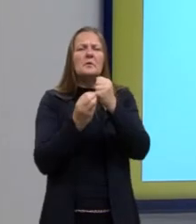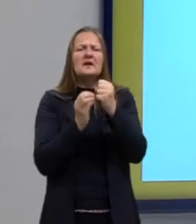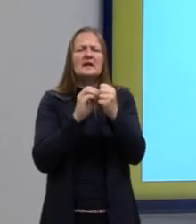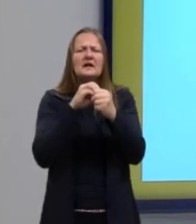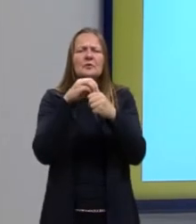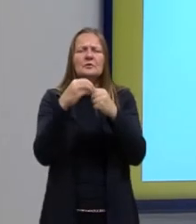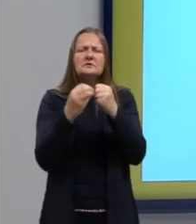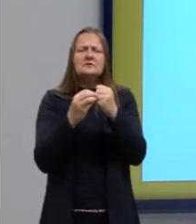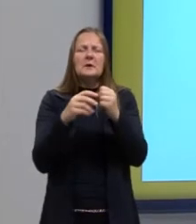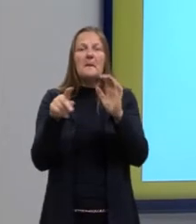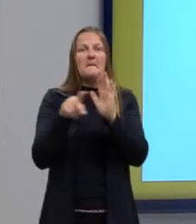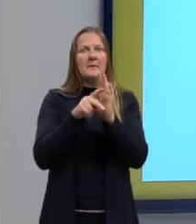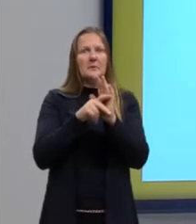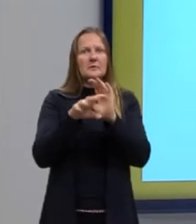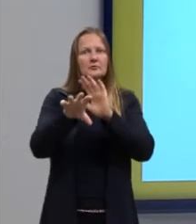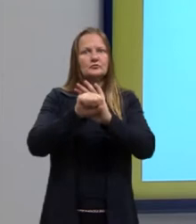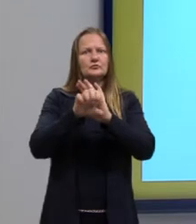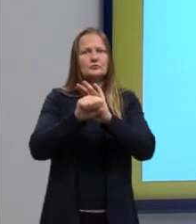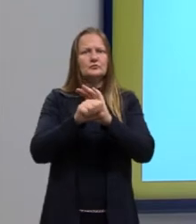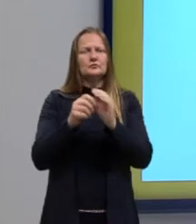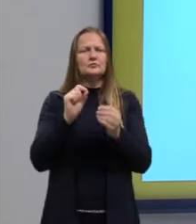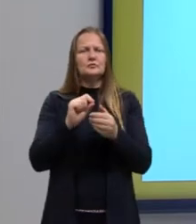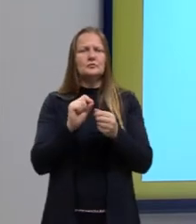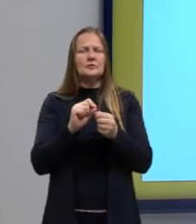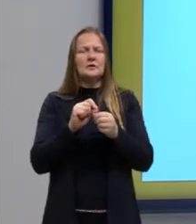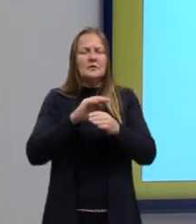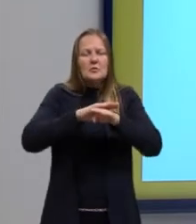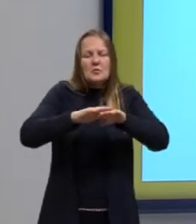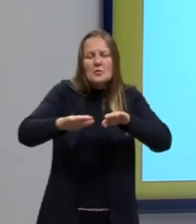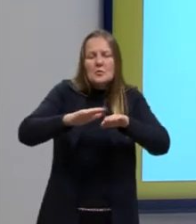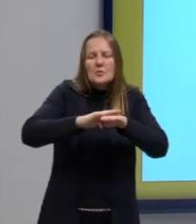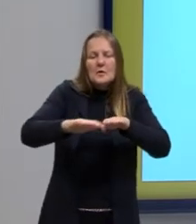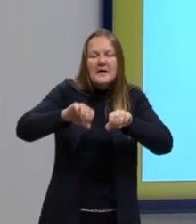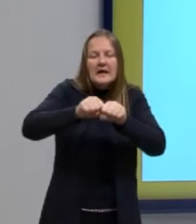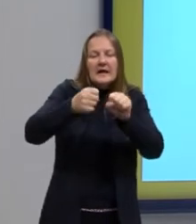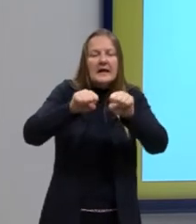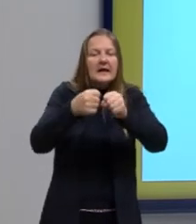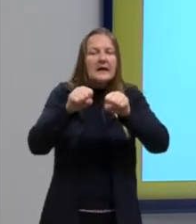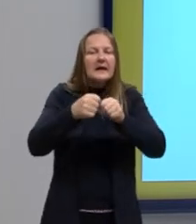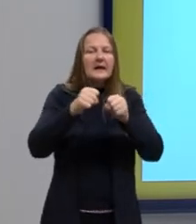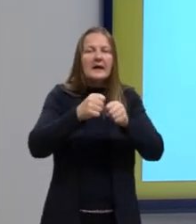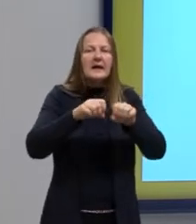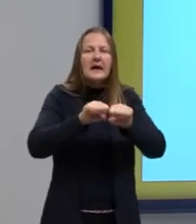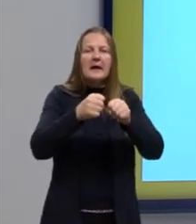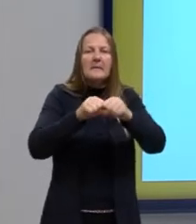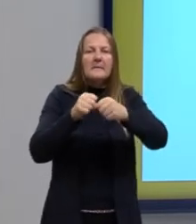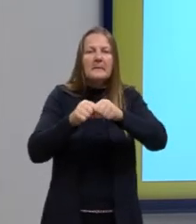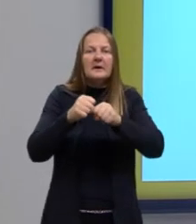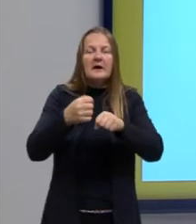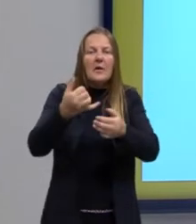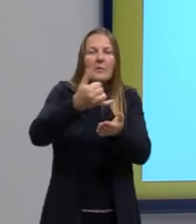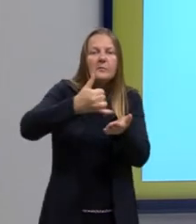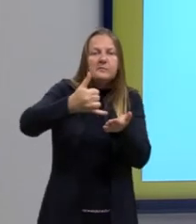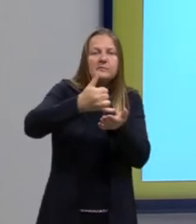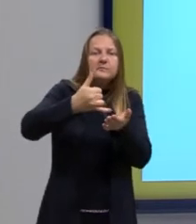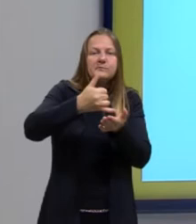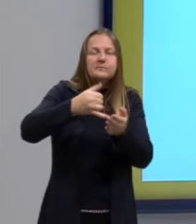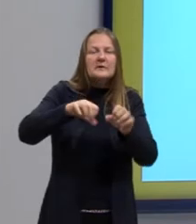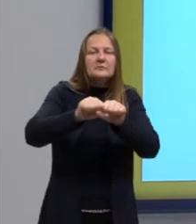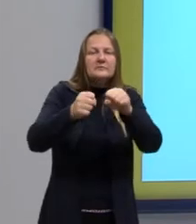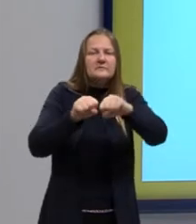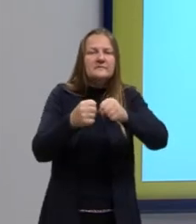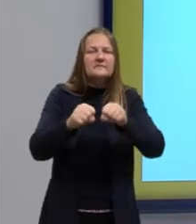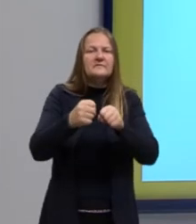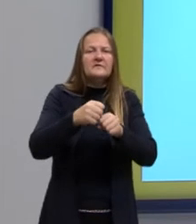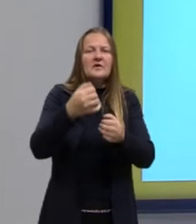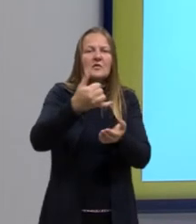com propriedades de tensão superficial que permitem uma quebra eficiente